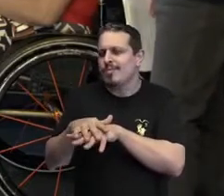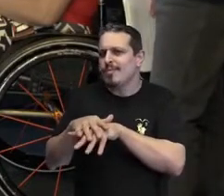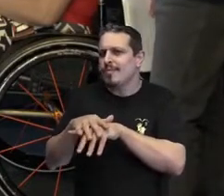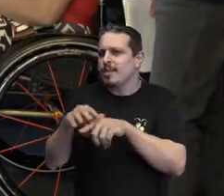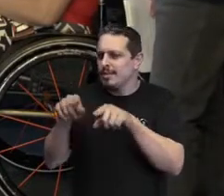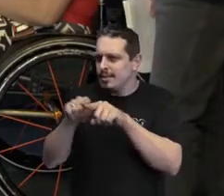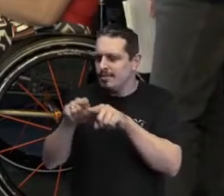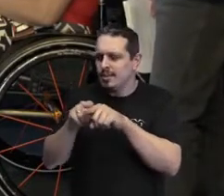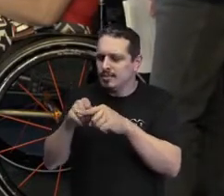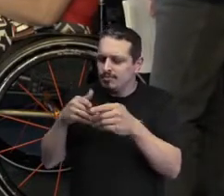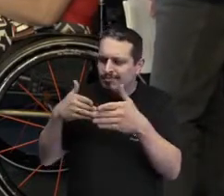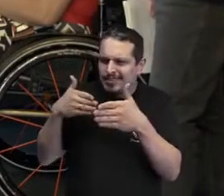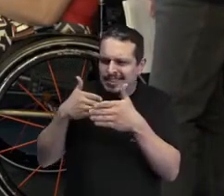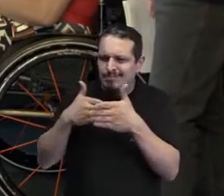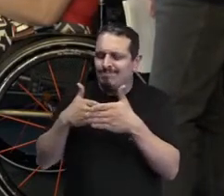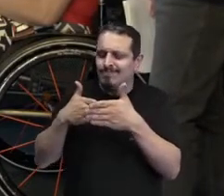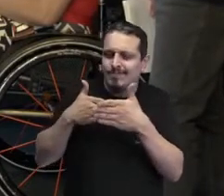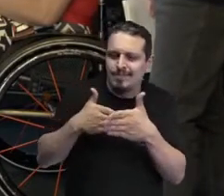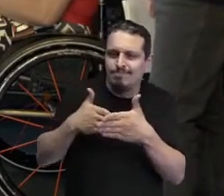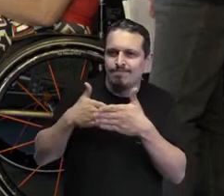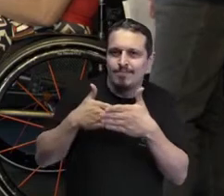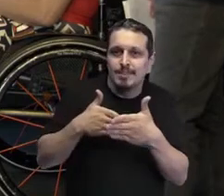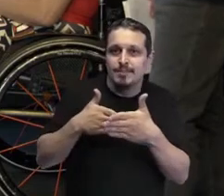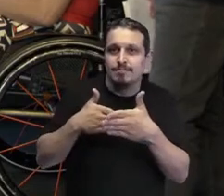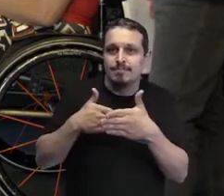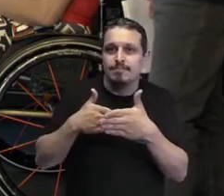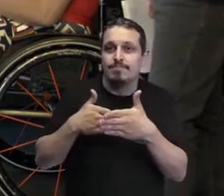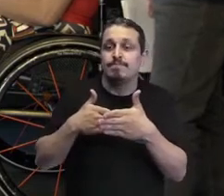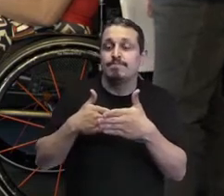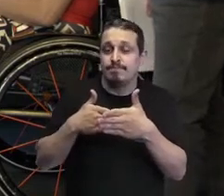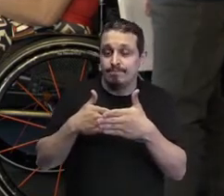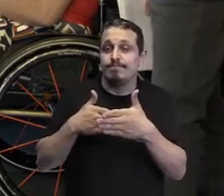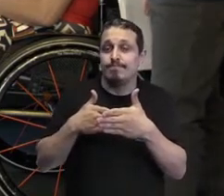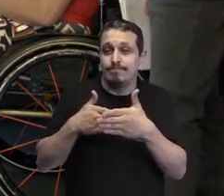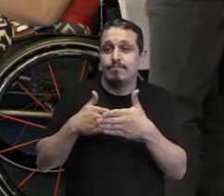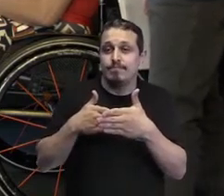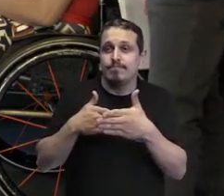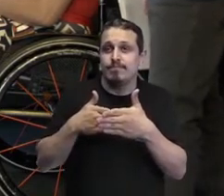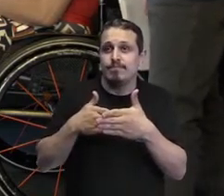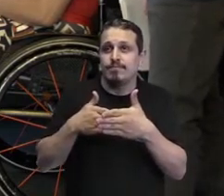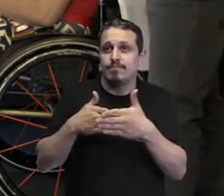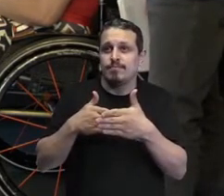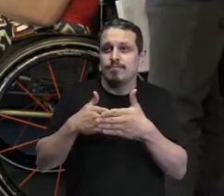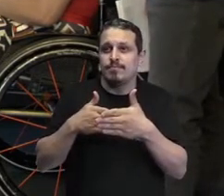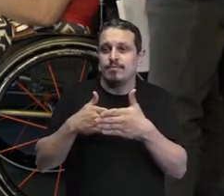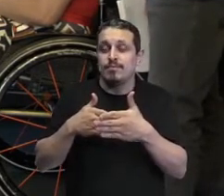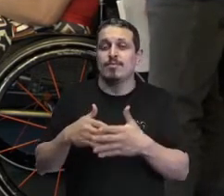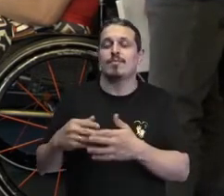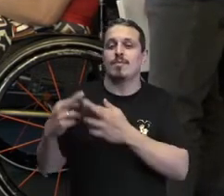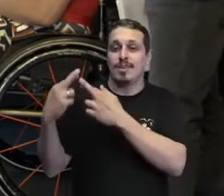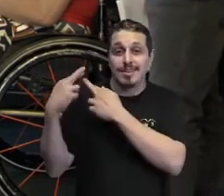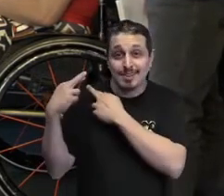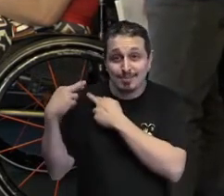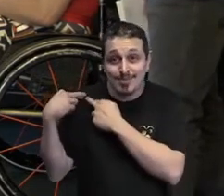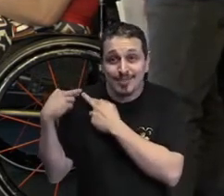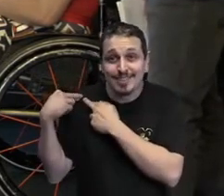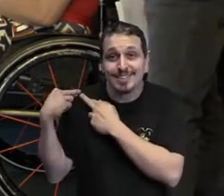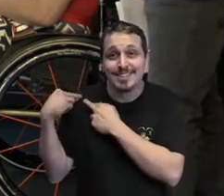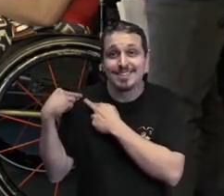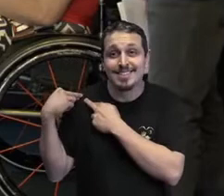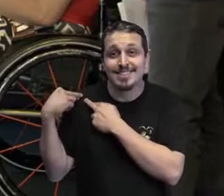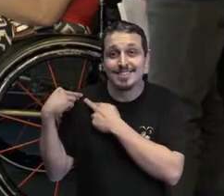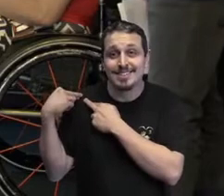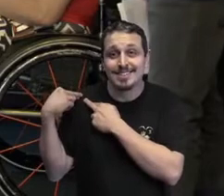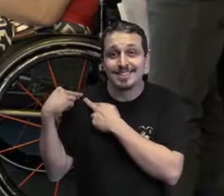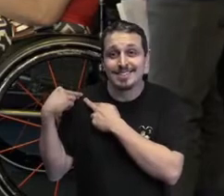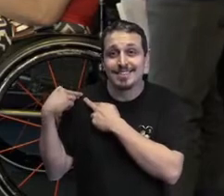expulsados de qualquer maneira, de